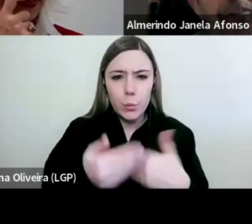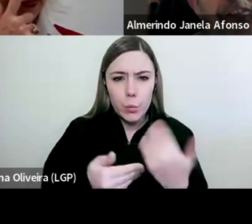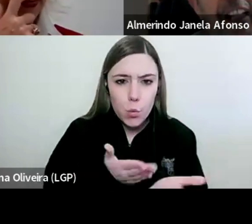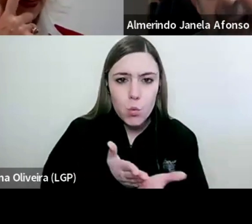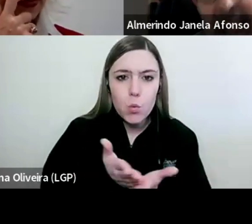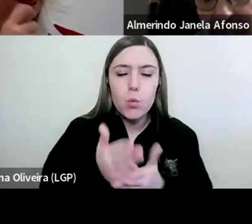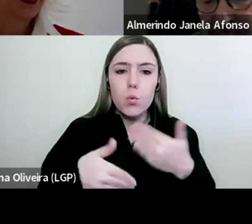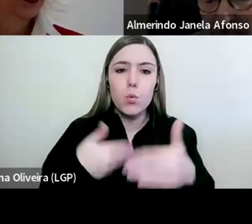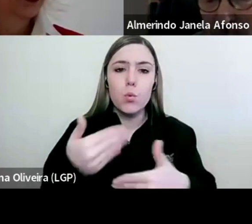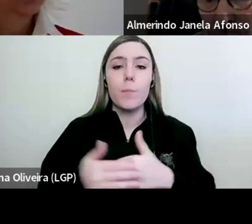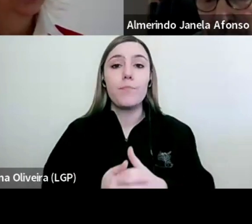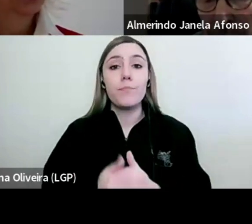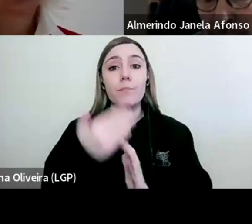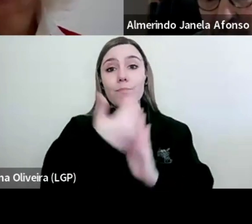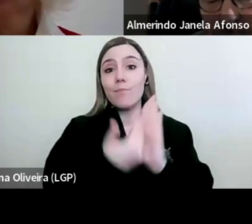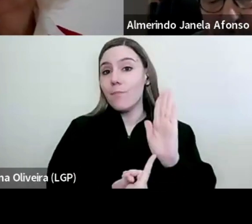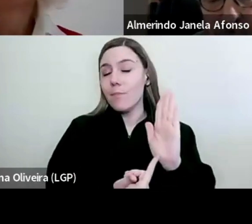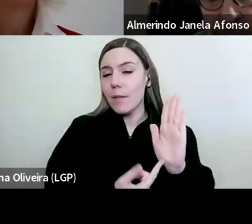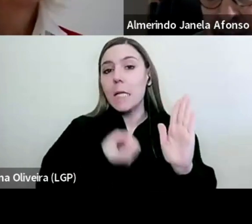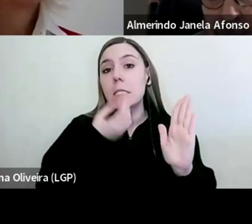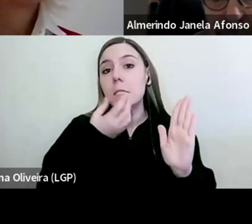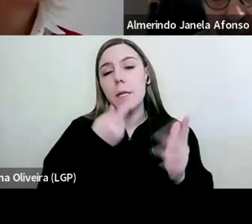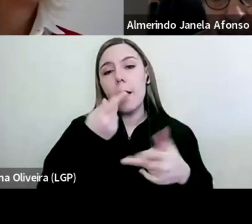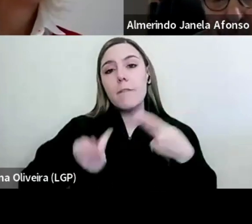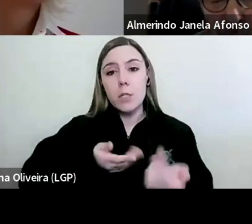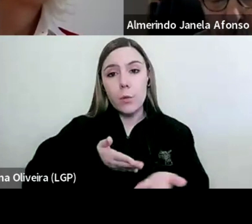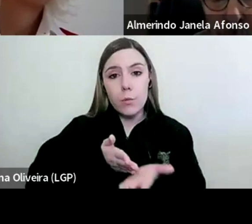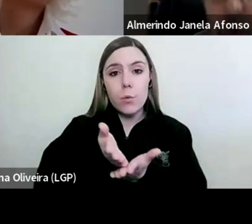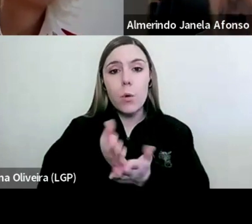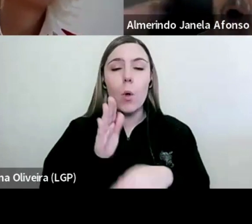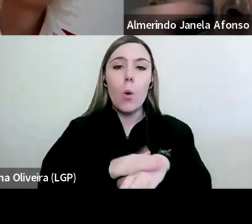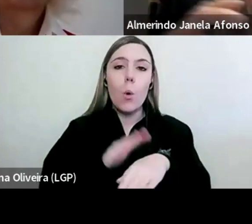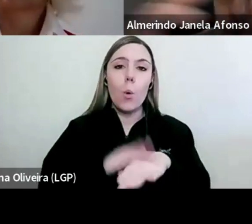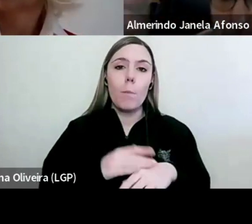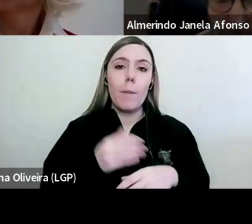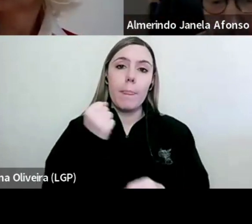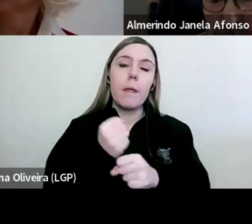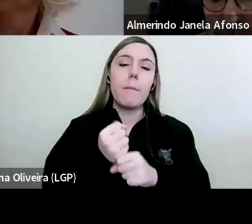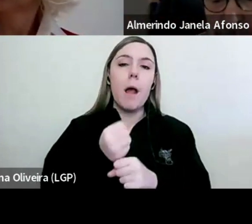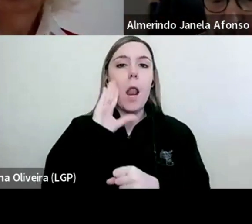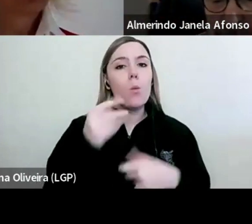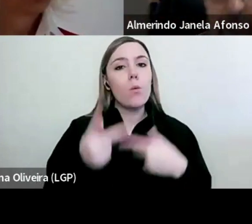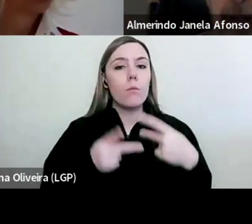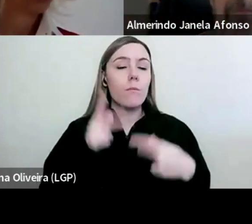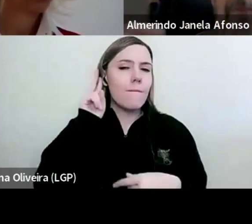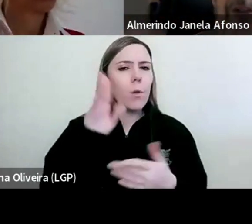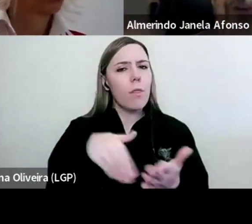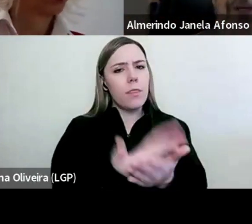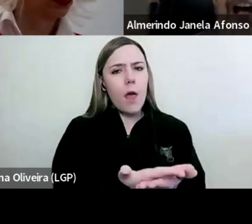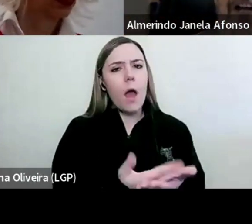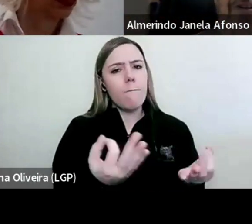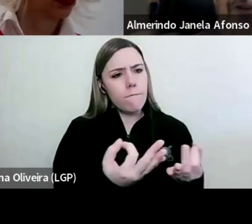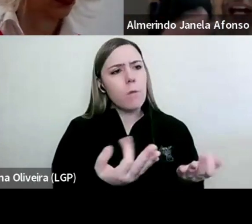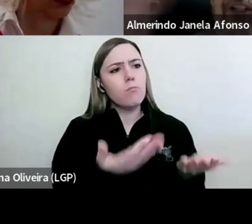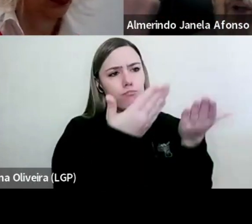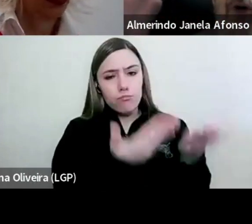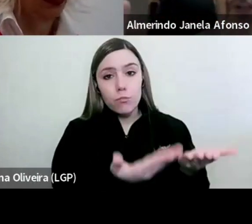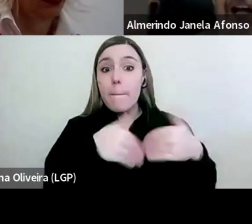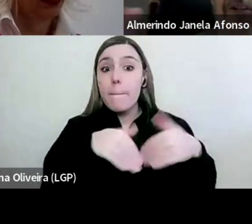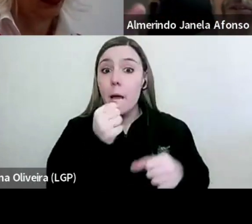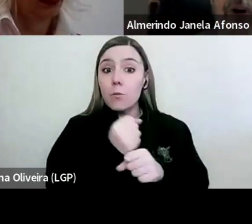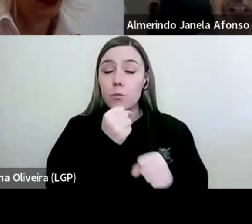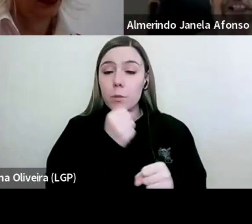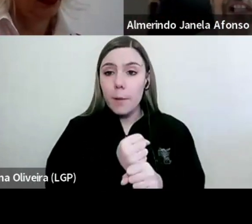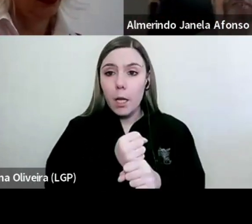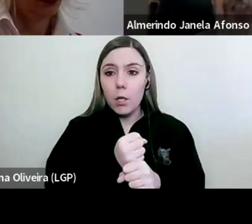documento justifica a avaliação contínua ao valorizar o trabalho do aluno ao longo do ano, mas um trabalho que não era só